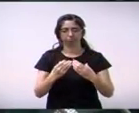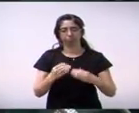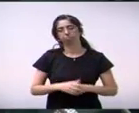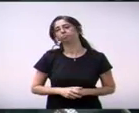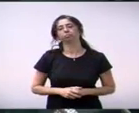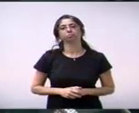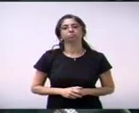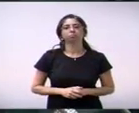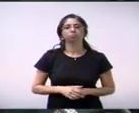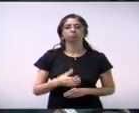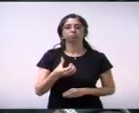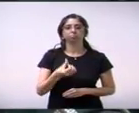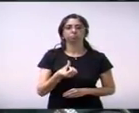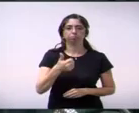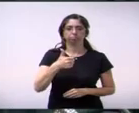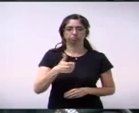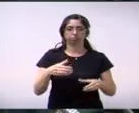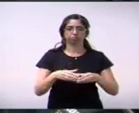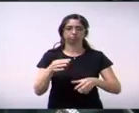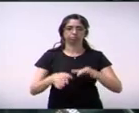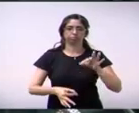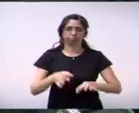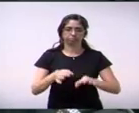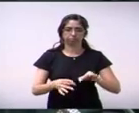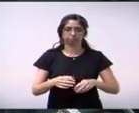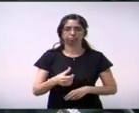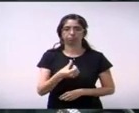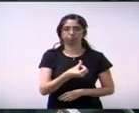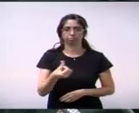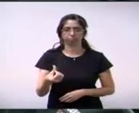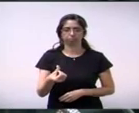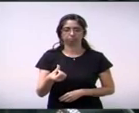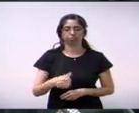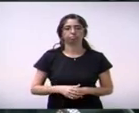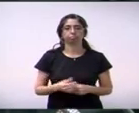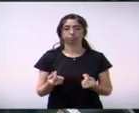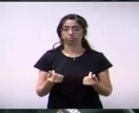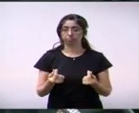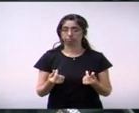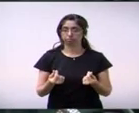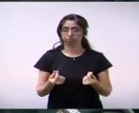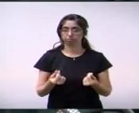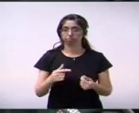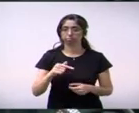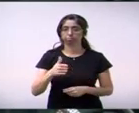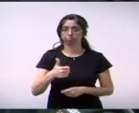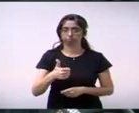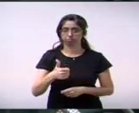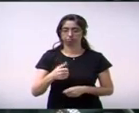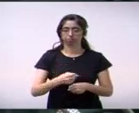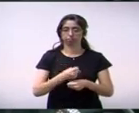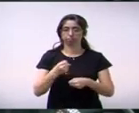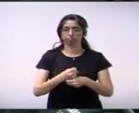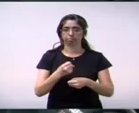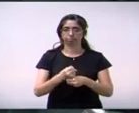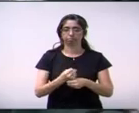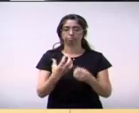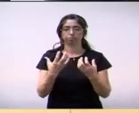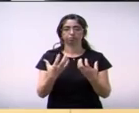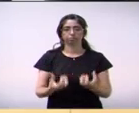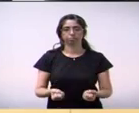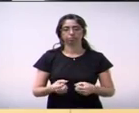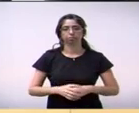pareceres 61 da Comissão de Justiça, 66 da Comissão de Finanças, 71 da Comissão de Obras. Favoráveis.